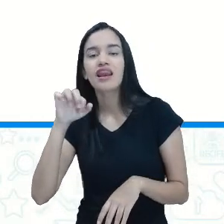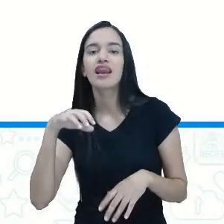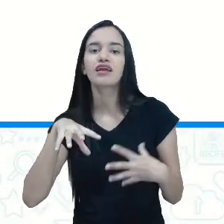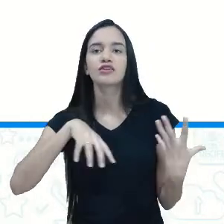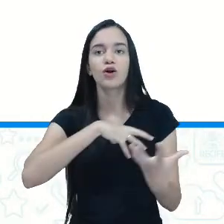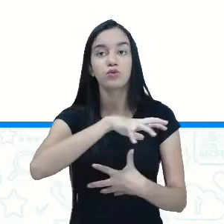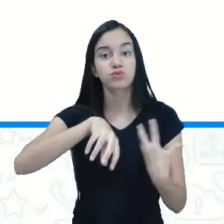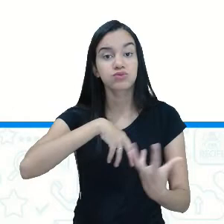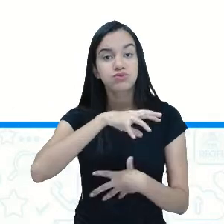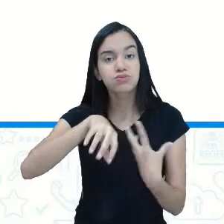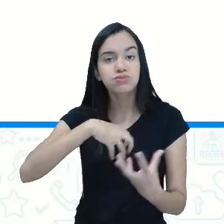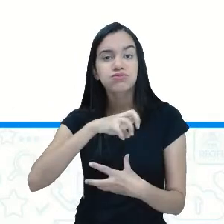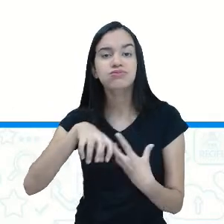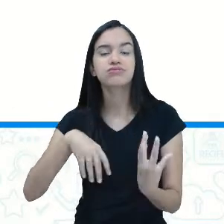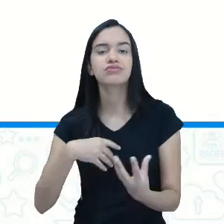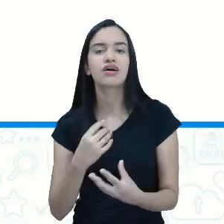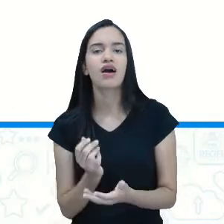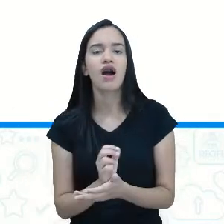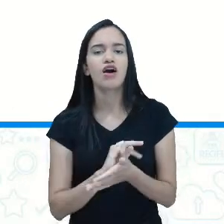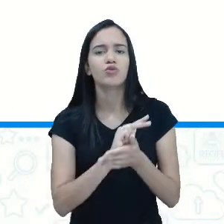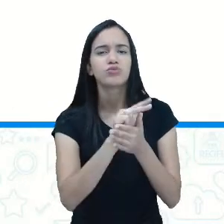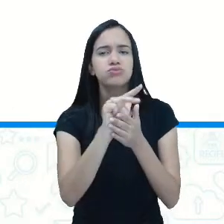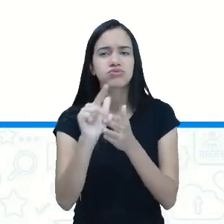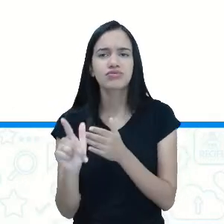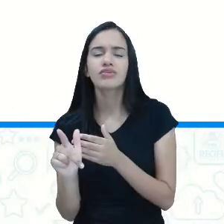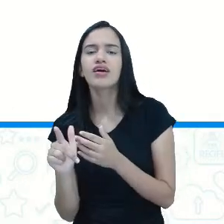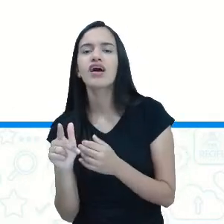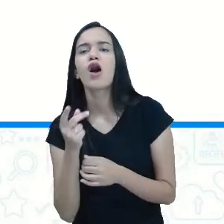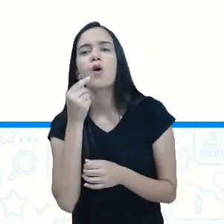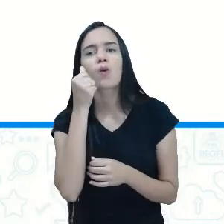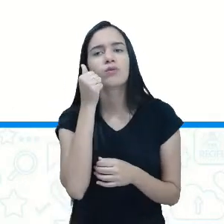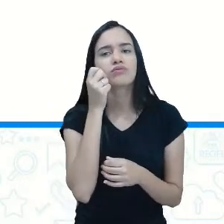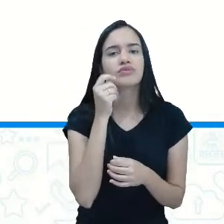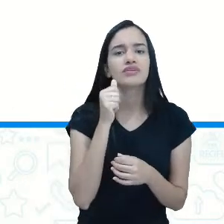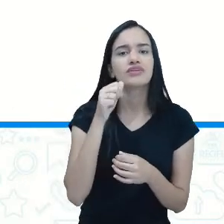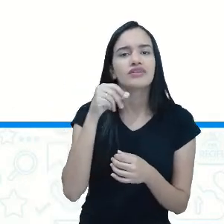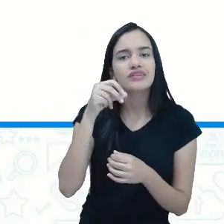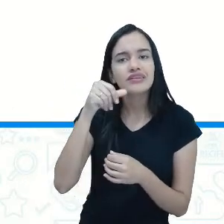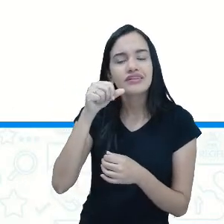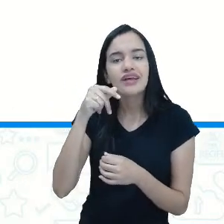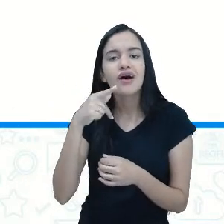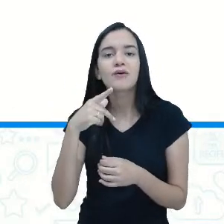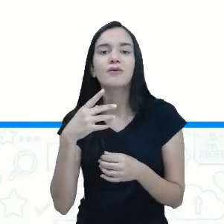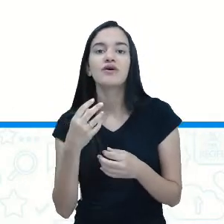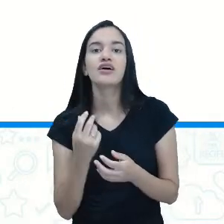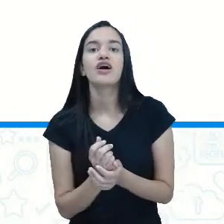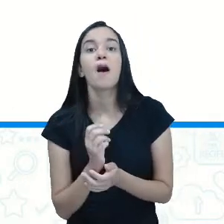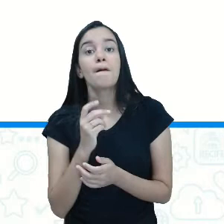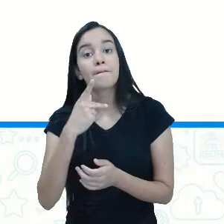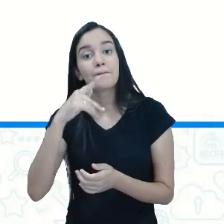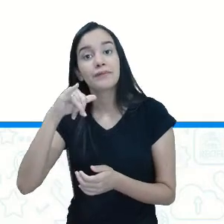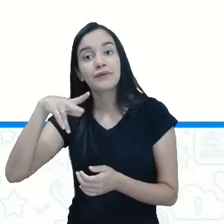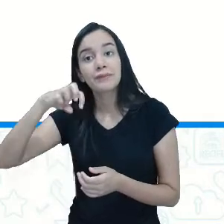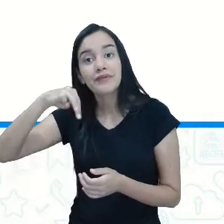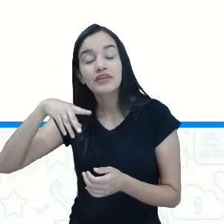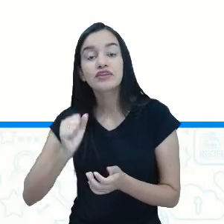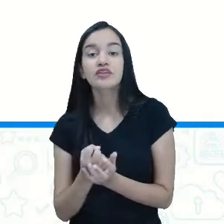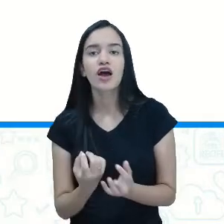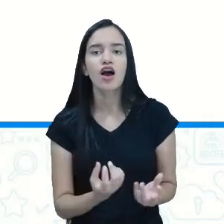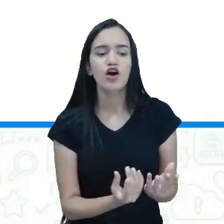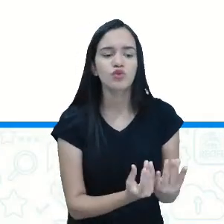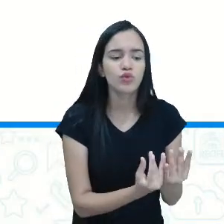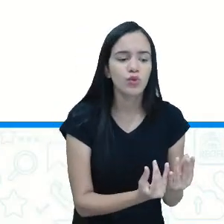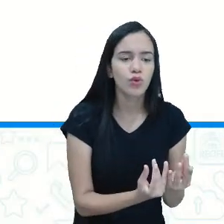Bem temperadinha. Com sal, pimenta. Fogo. Foguinho. Fogão. E